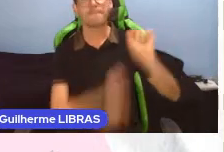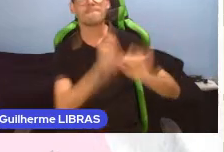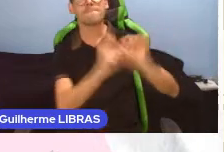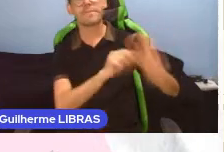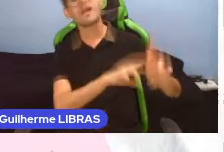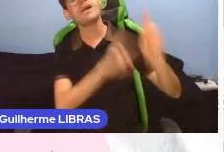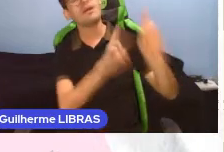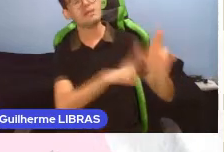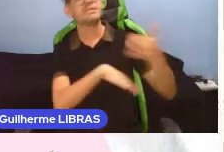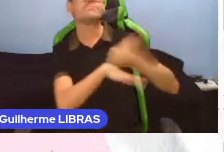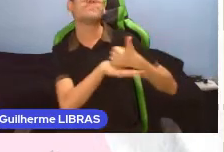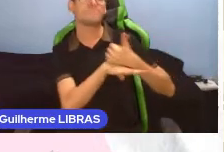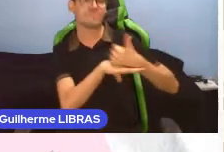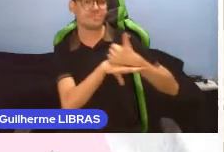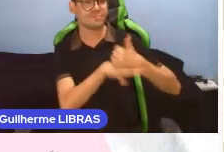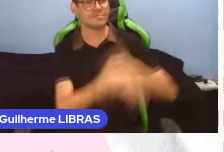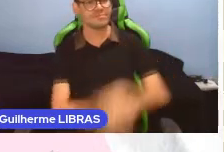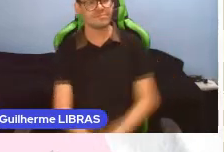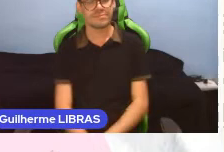que regulamenta a produção.